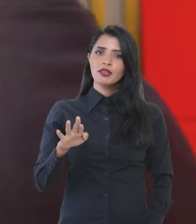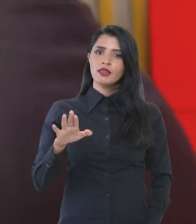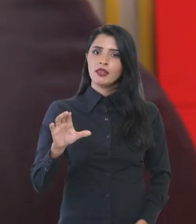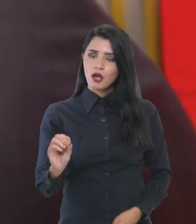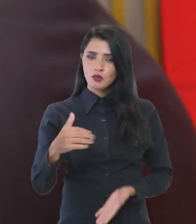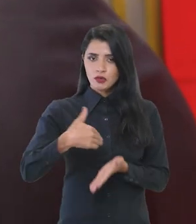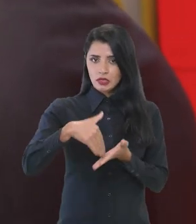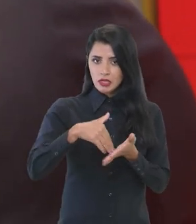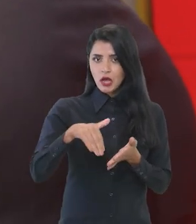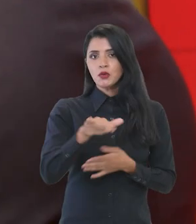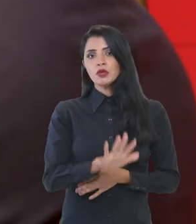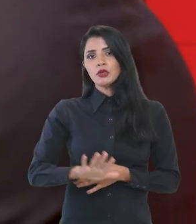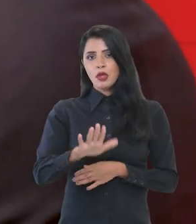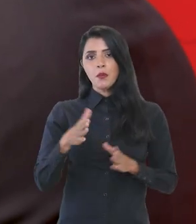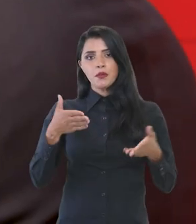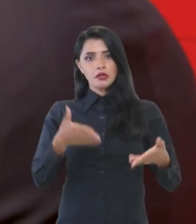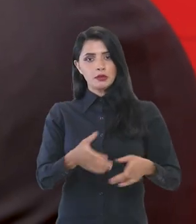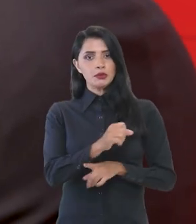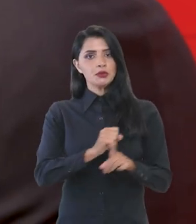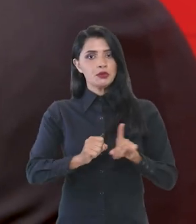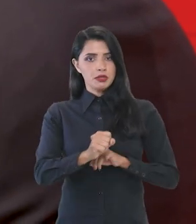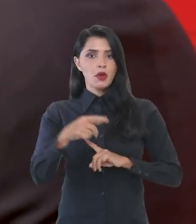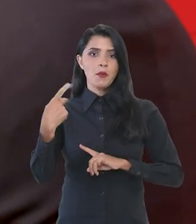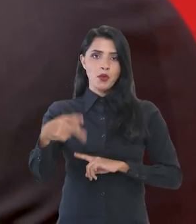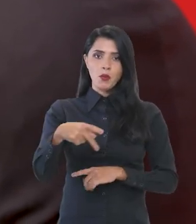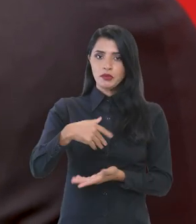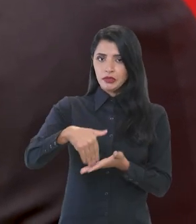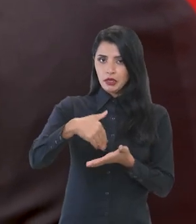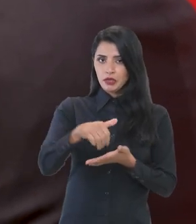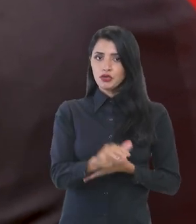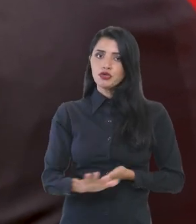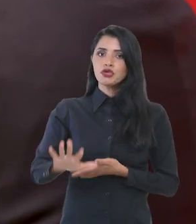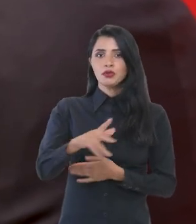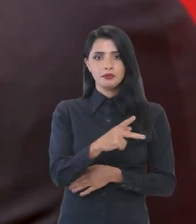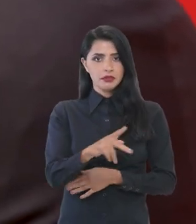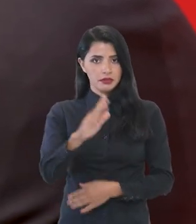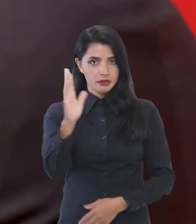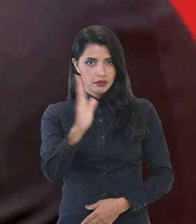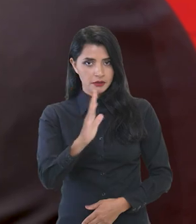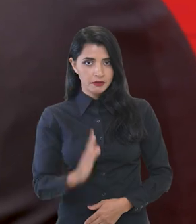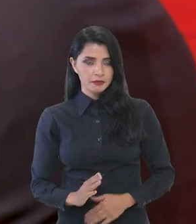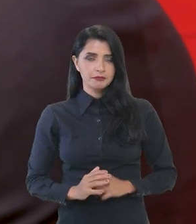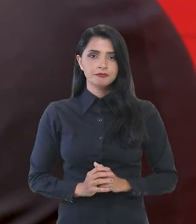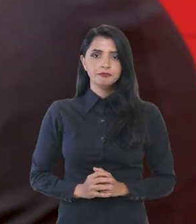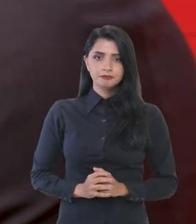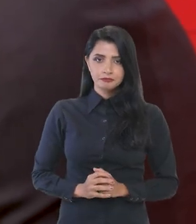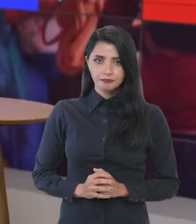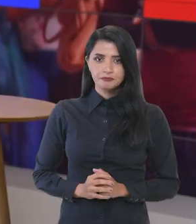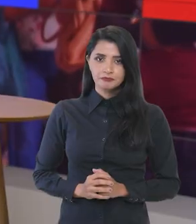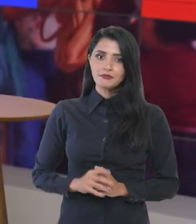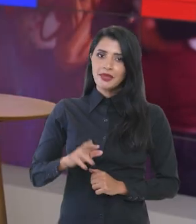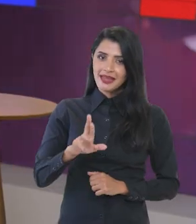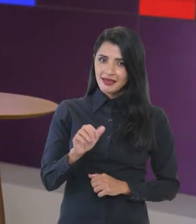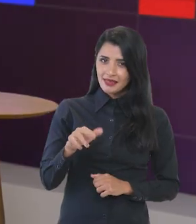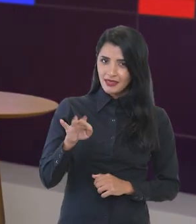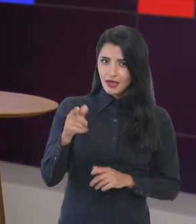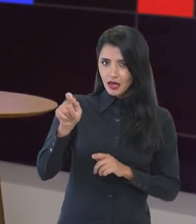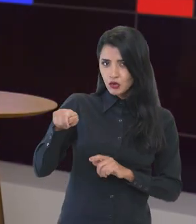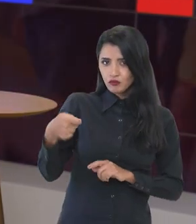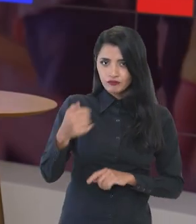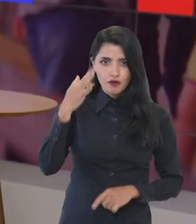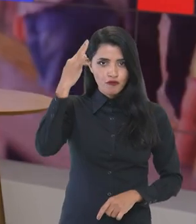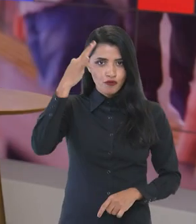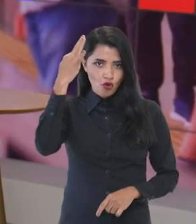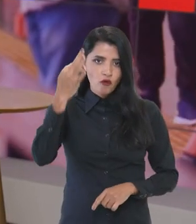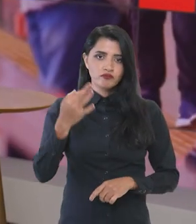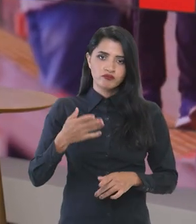hoje com Renato Simões, Secretário Nacional de Participação Social da Secretaria-Geral da Presidência da República. Renato